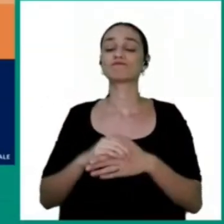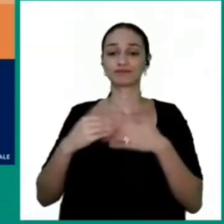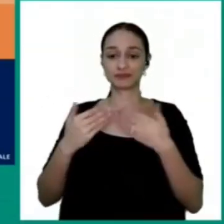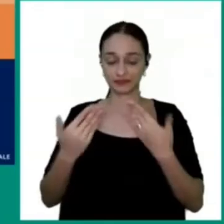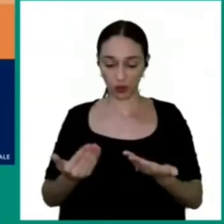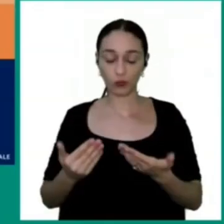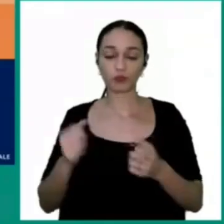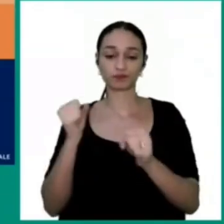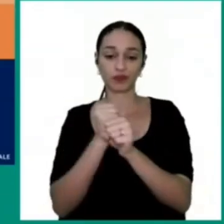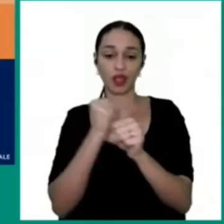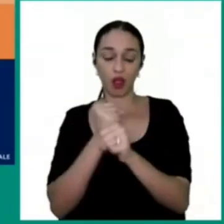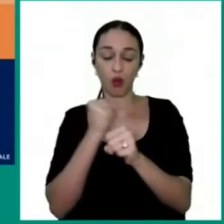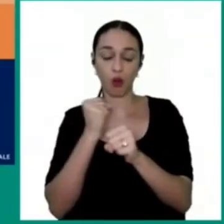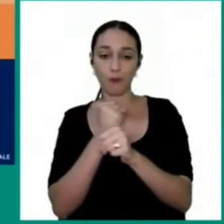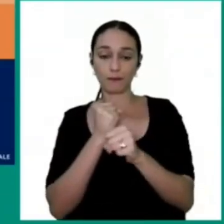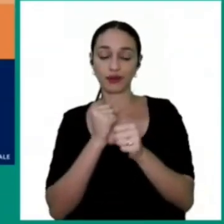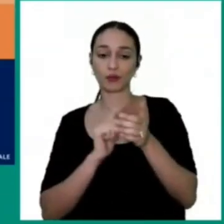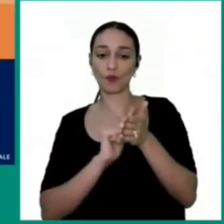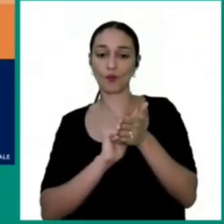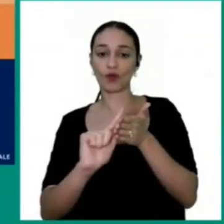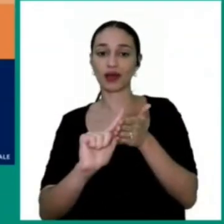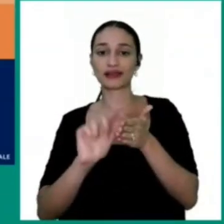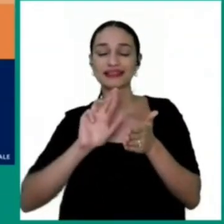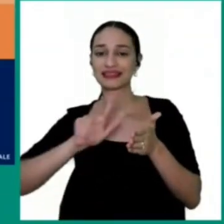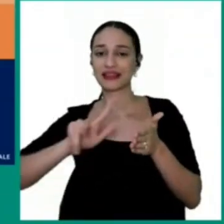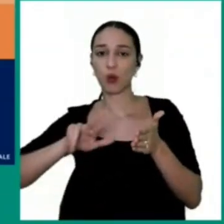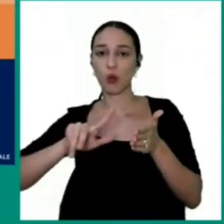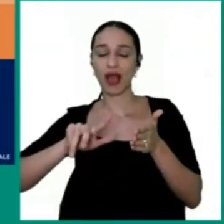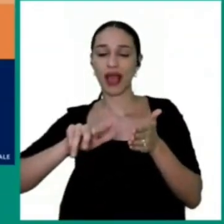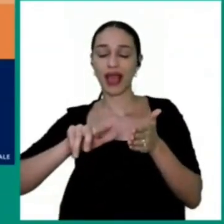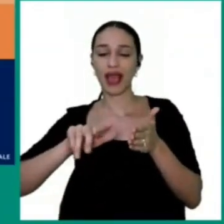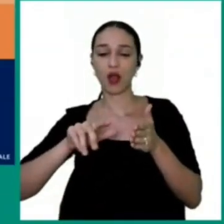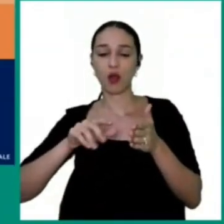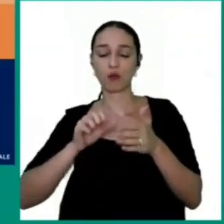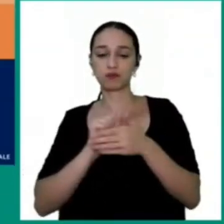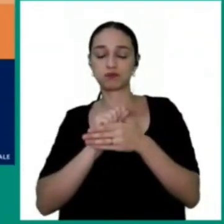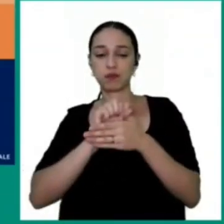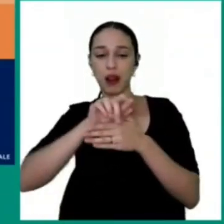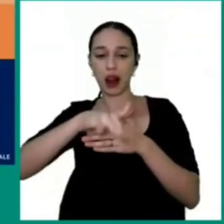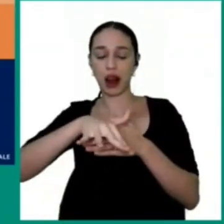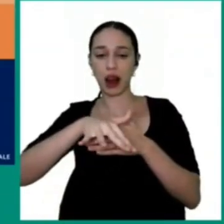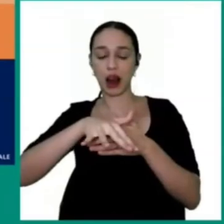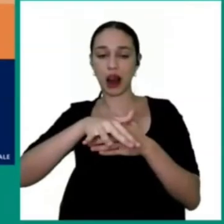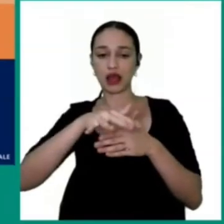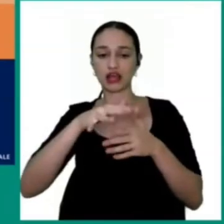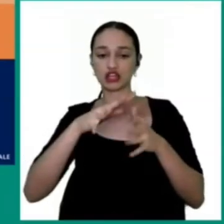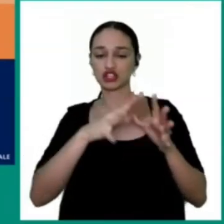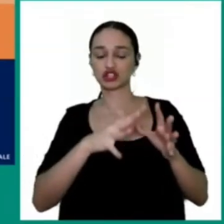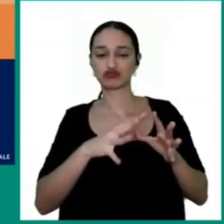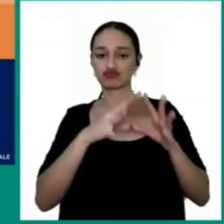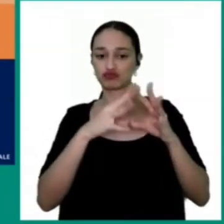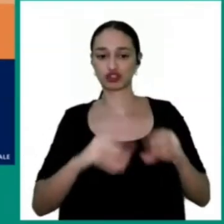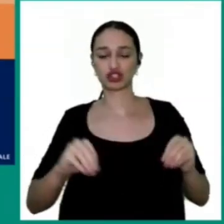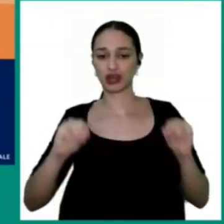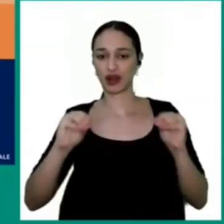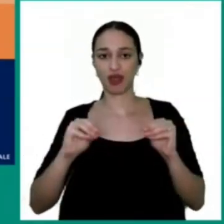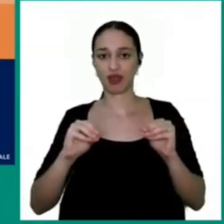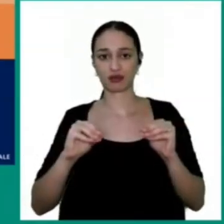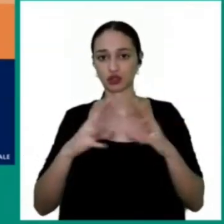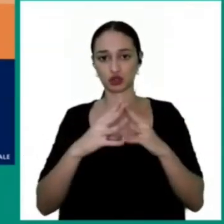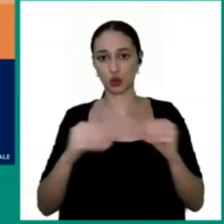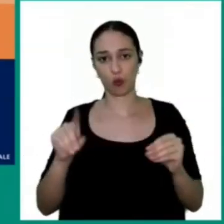implica, o resultado dela não é a remoção do rejeito. Então, aquele maciço de solo que lá, quando